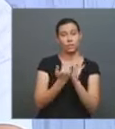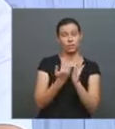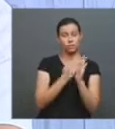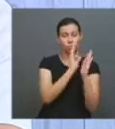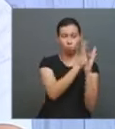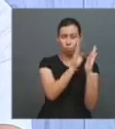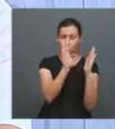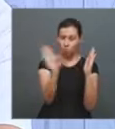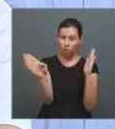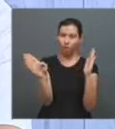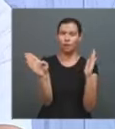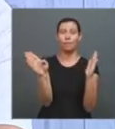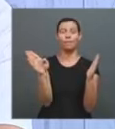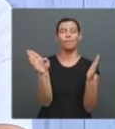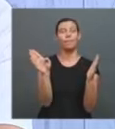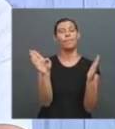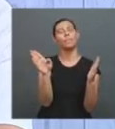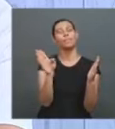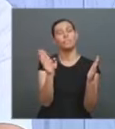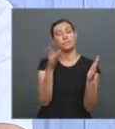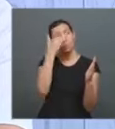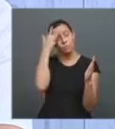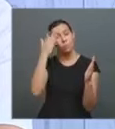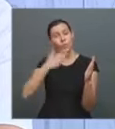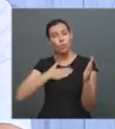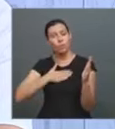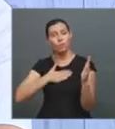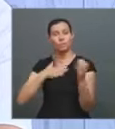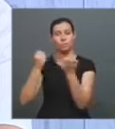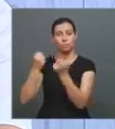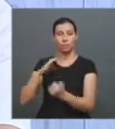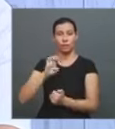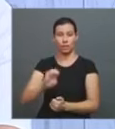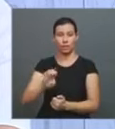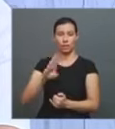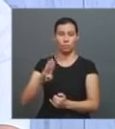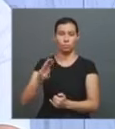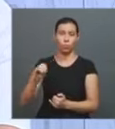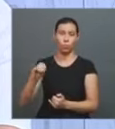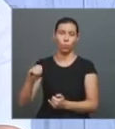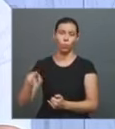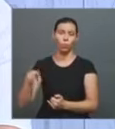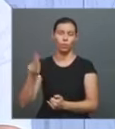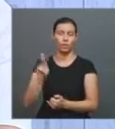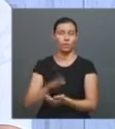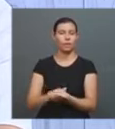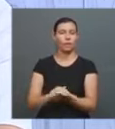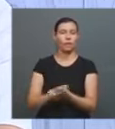-book, quase que eu apanho, porque não, imagina, não já se viu não publicar em papel.